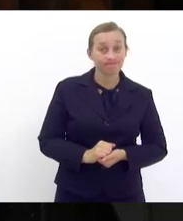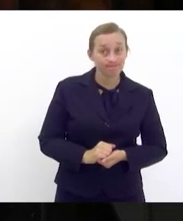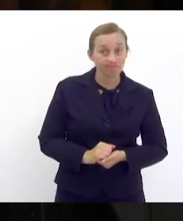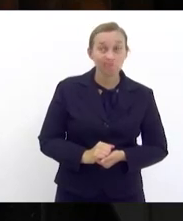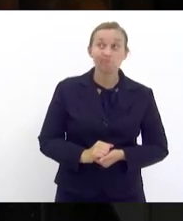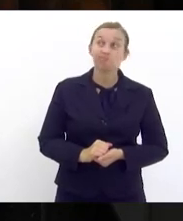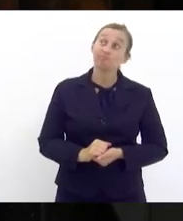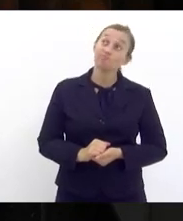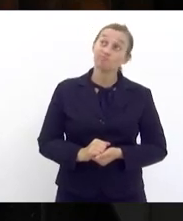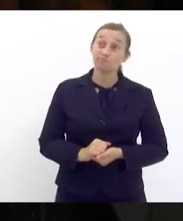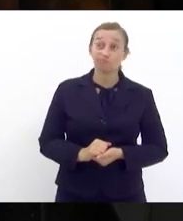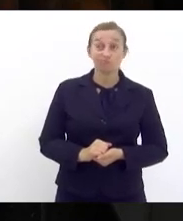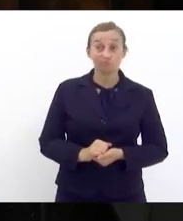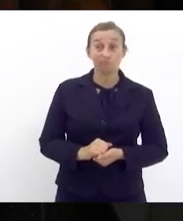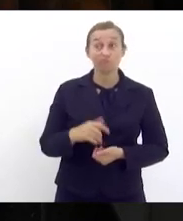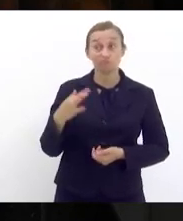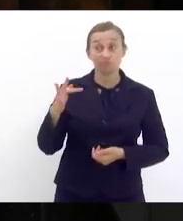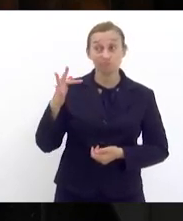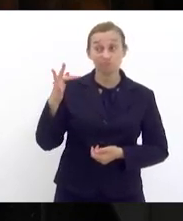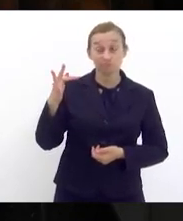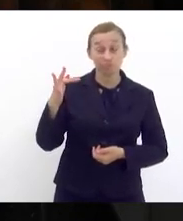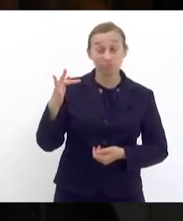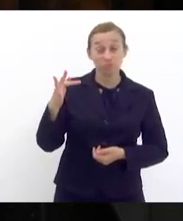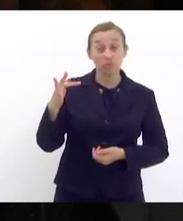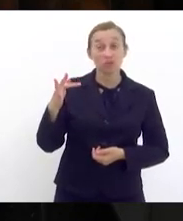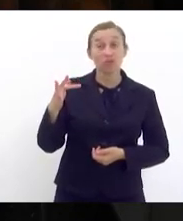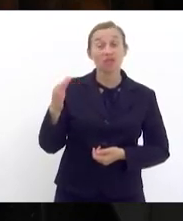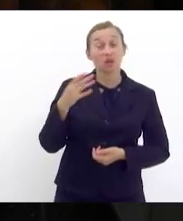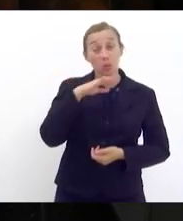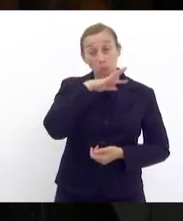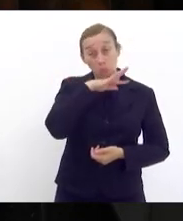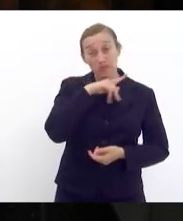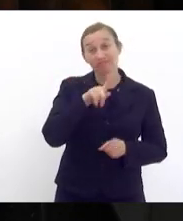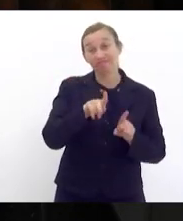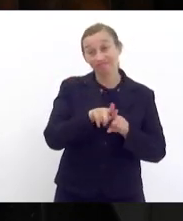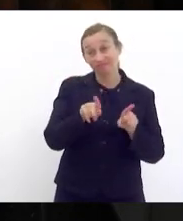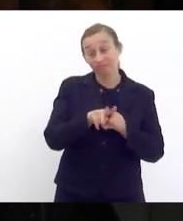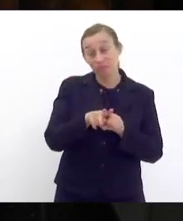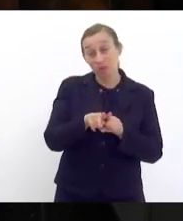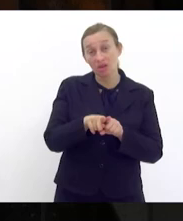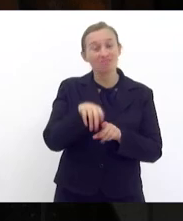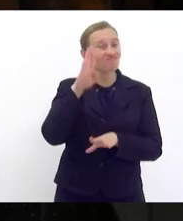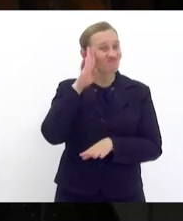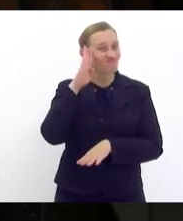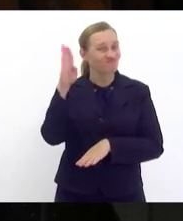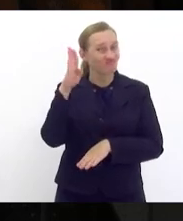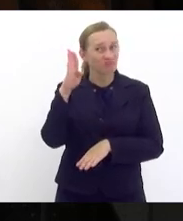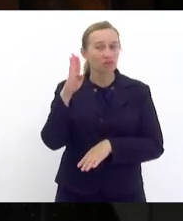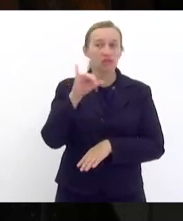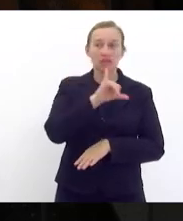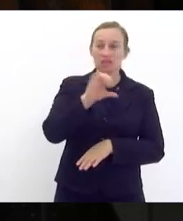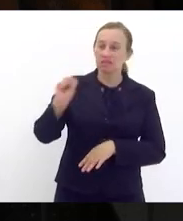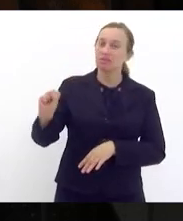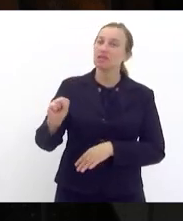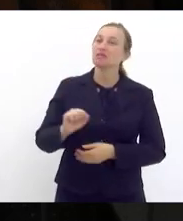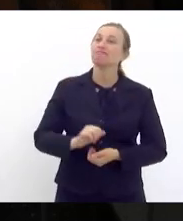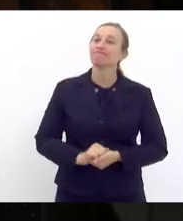previsões também são muito negativas. Principalmente do ICMS.